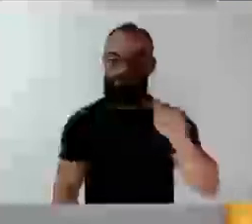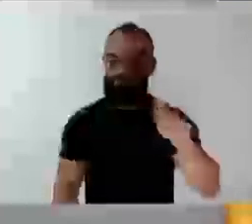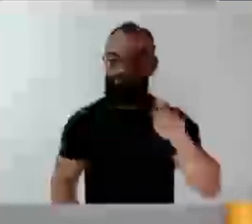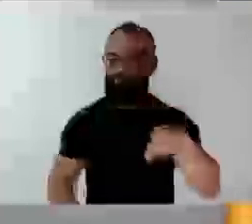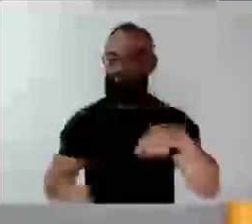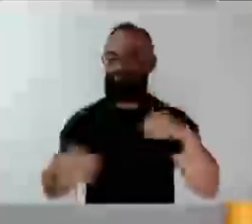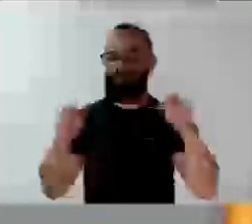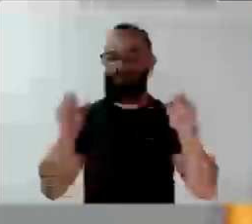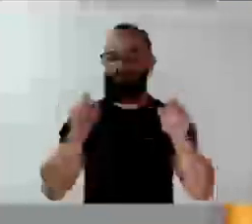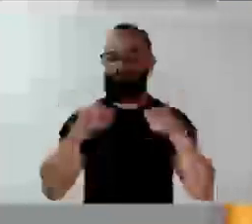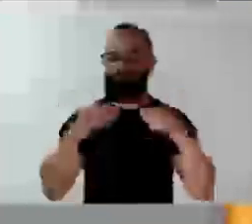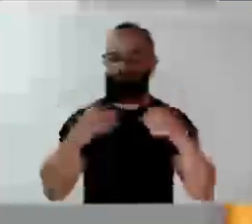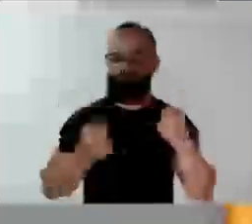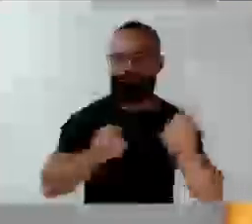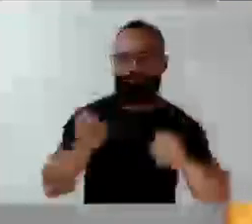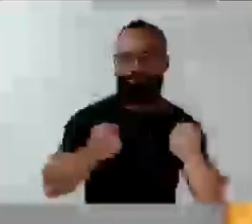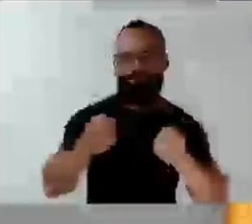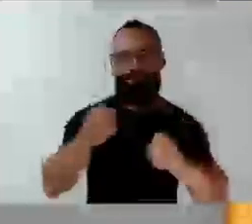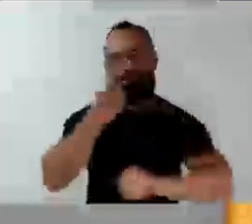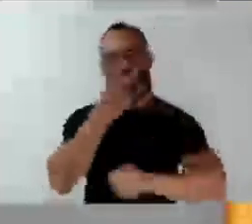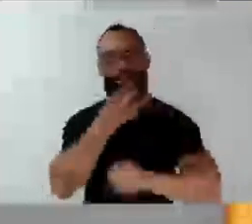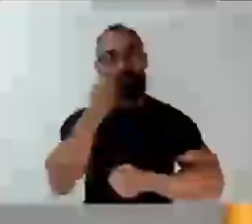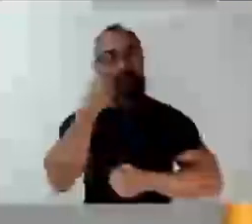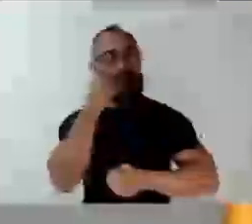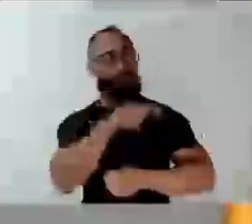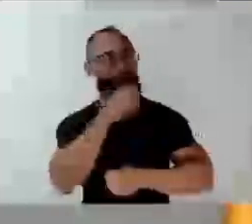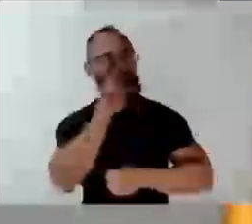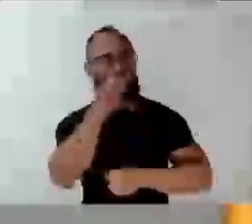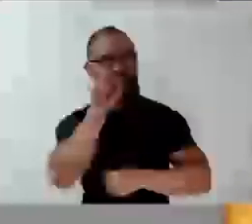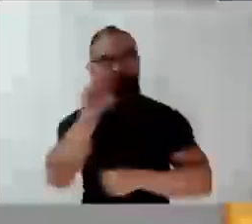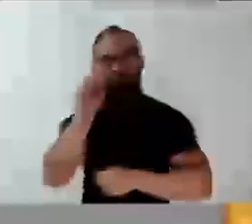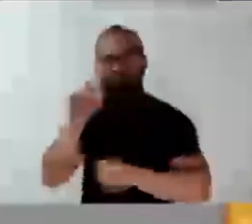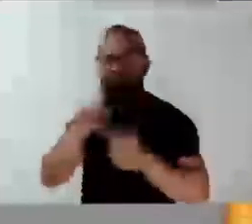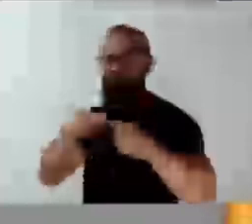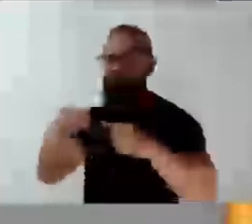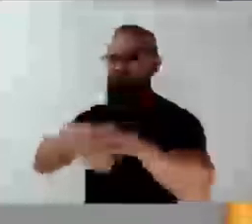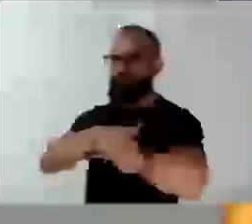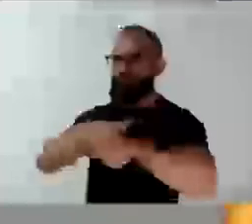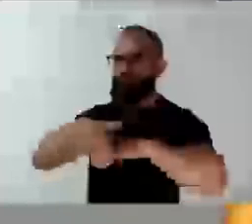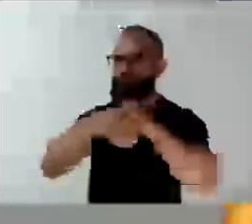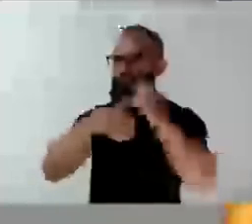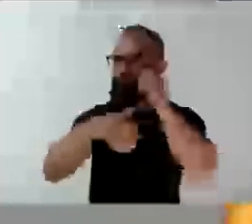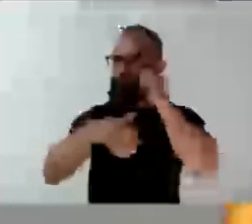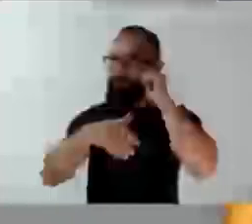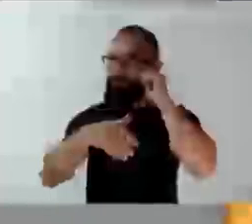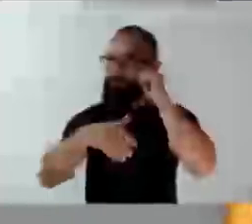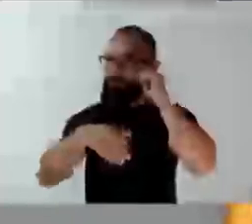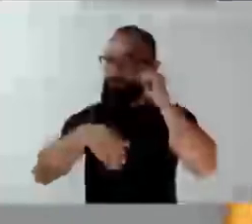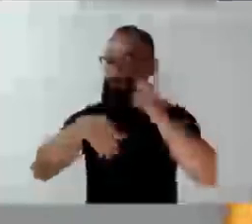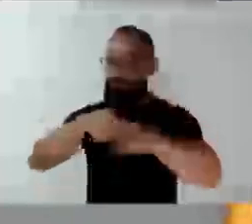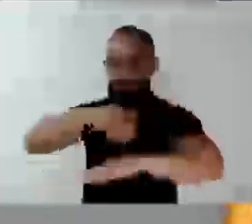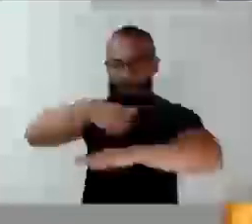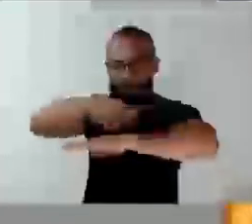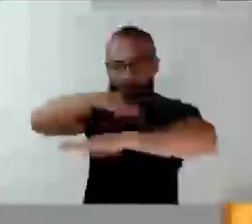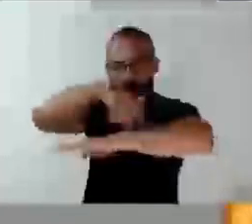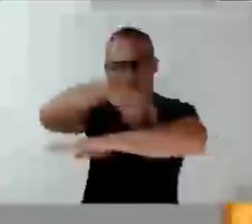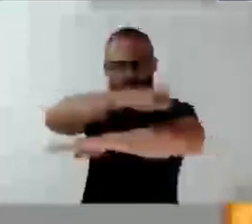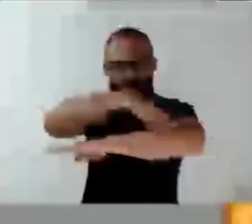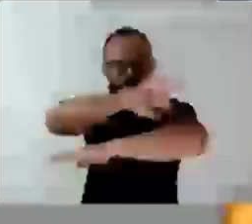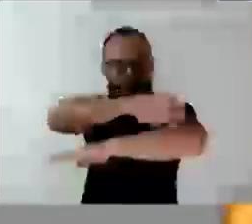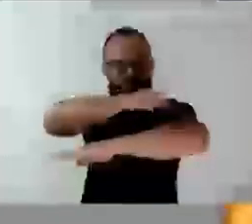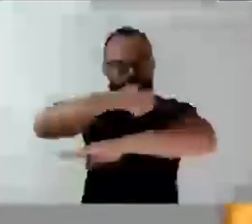município. Basta a gente andar nas ruas da nossa cidade e a gente ver as ruas pintadas, os quebra-mola